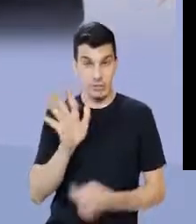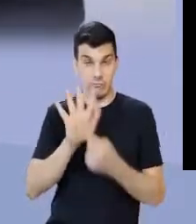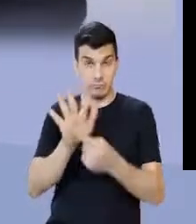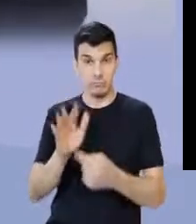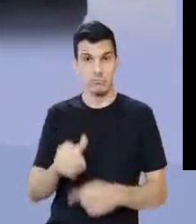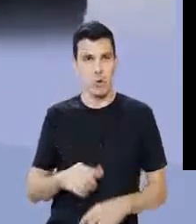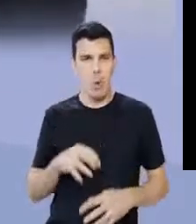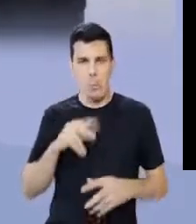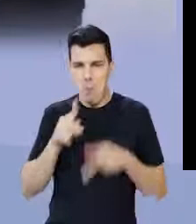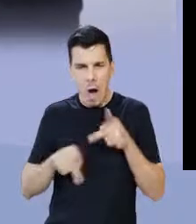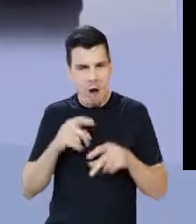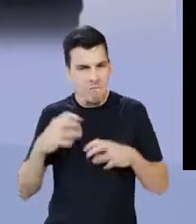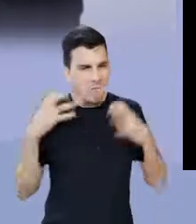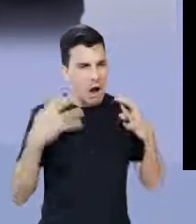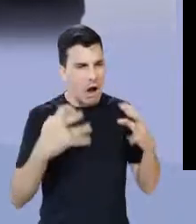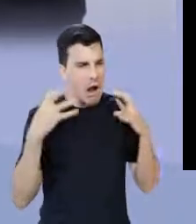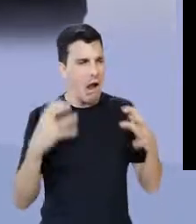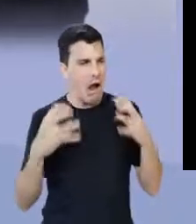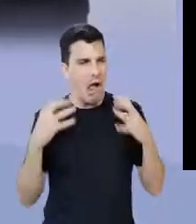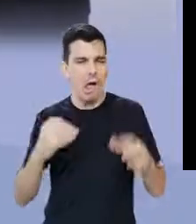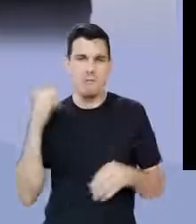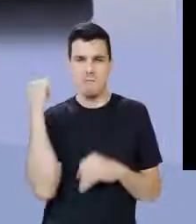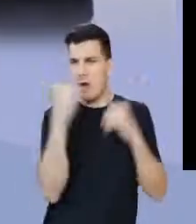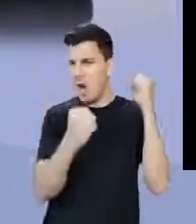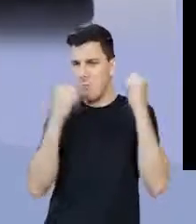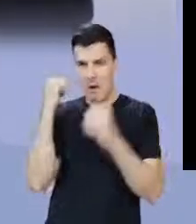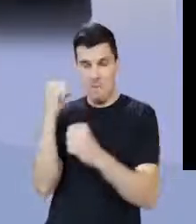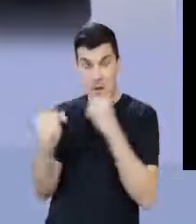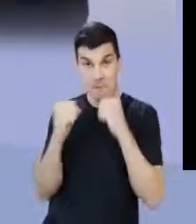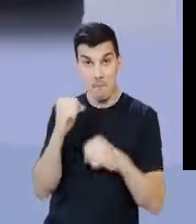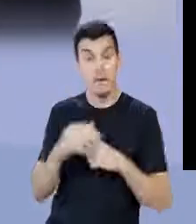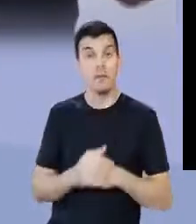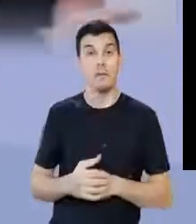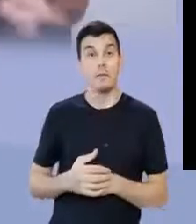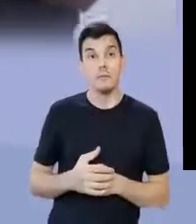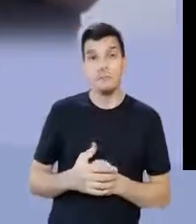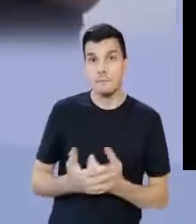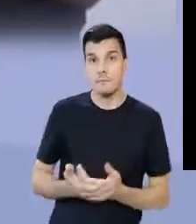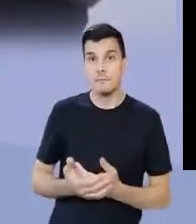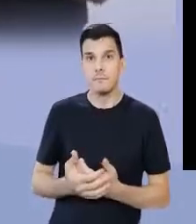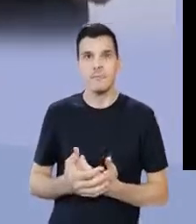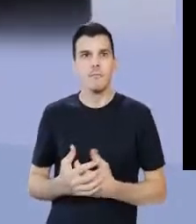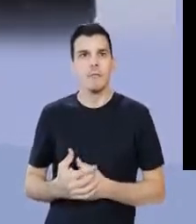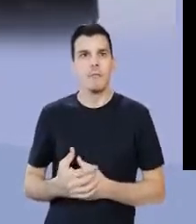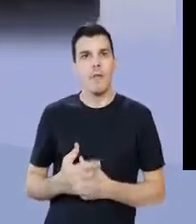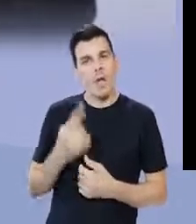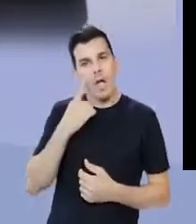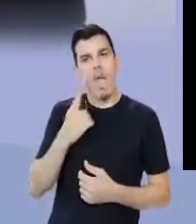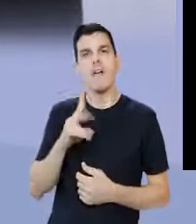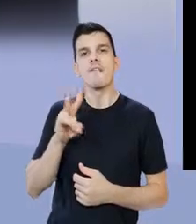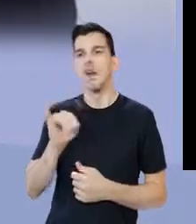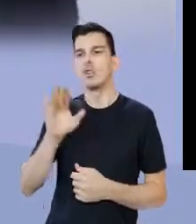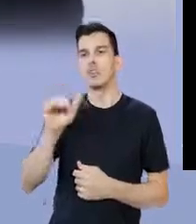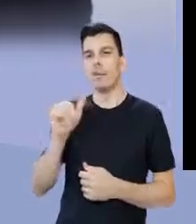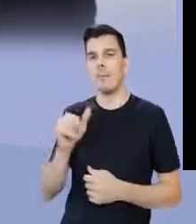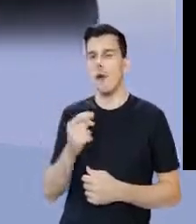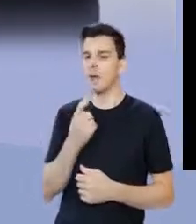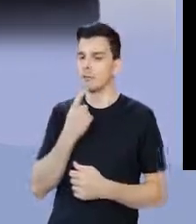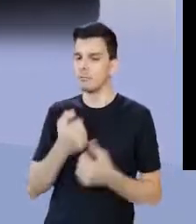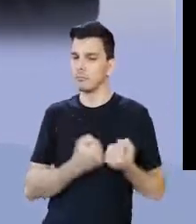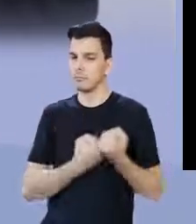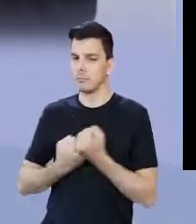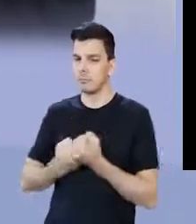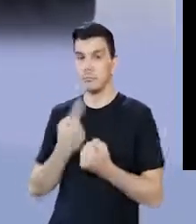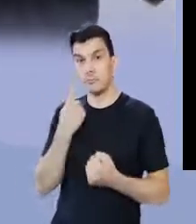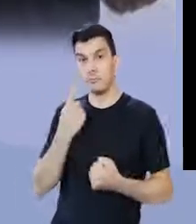E morre. O povo se revolta, começam a atacar familiares do próprio Senado. O Senado, então, resolve, vamos chamar